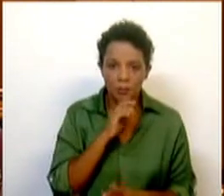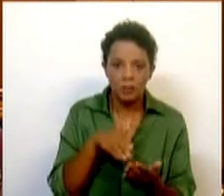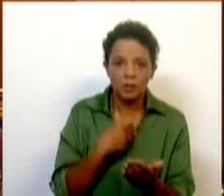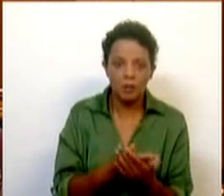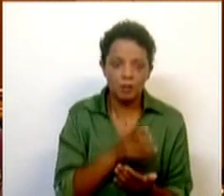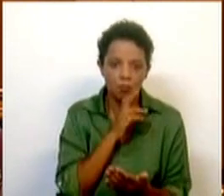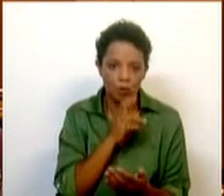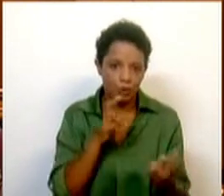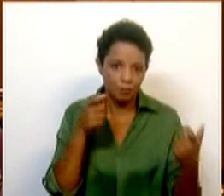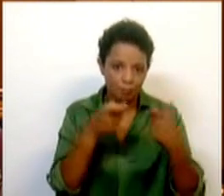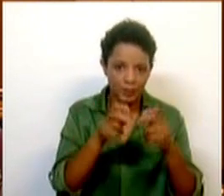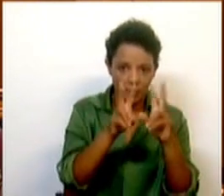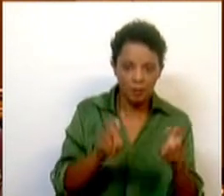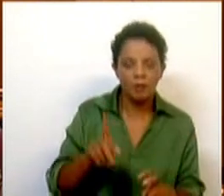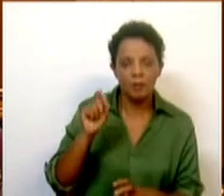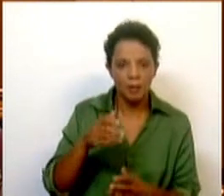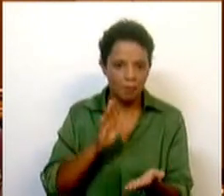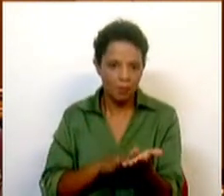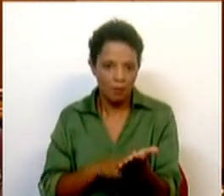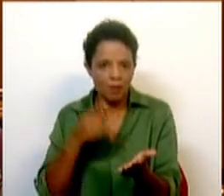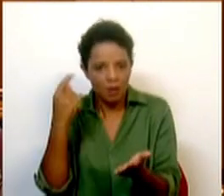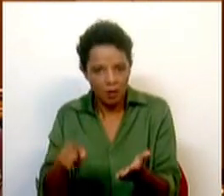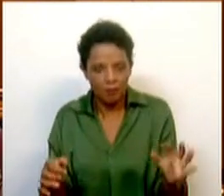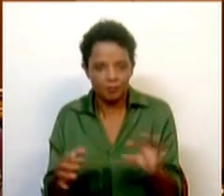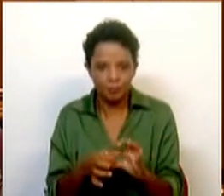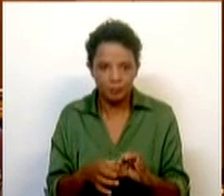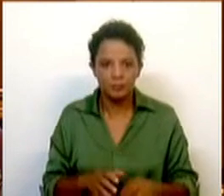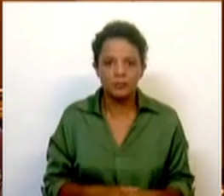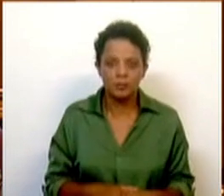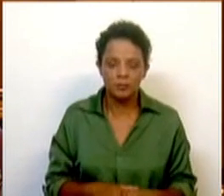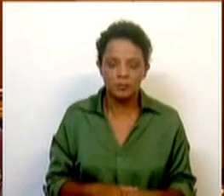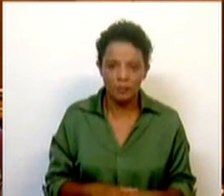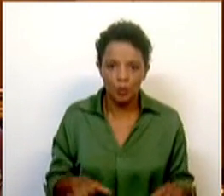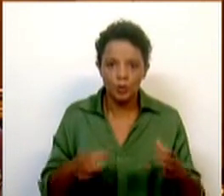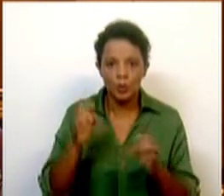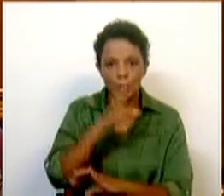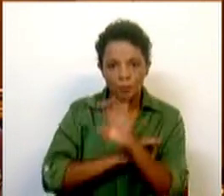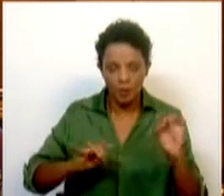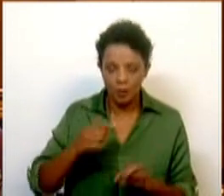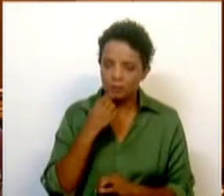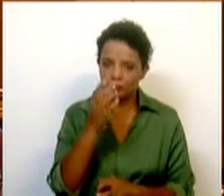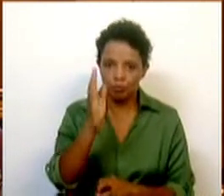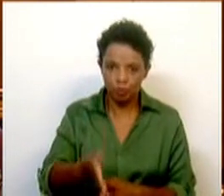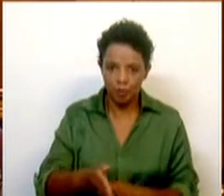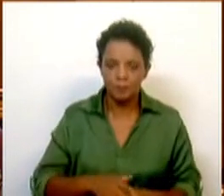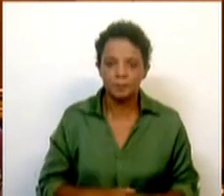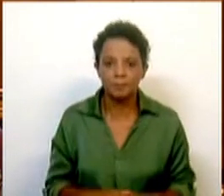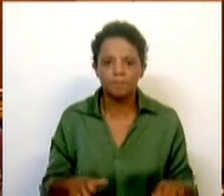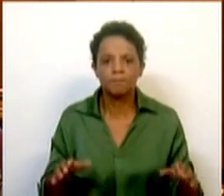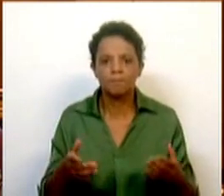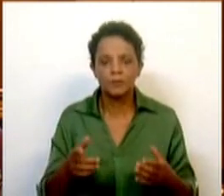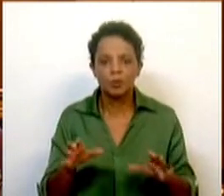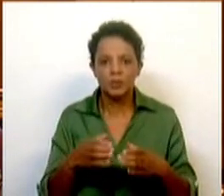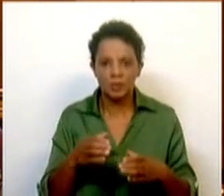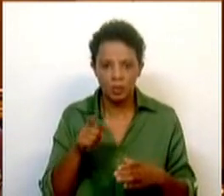dar respostas a esta matéria e tem havido, aliás, sinais a esse respeito. Os proto-vozes da Comissão Europeia, aliás, disseram-no, o Comissário